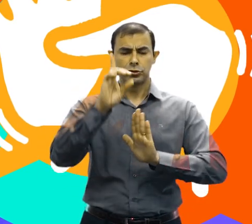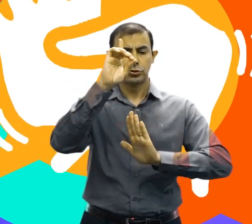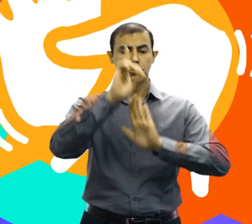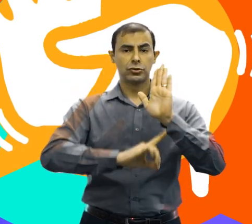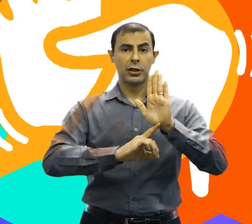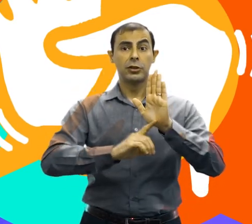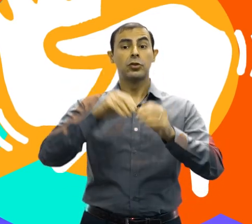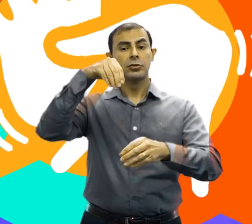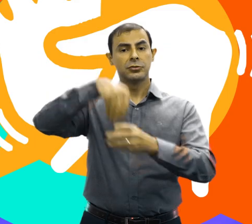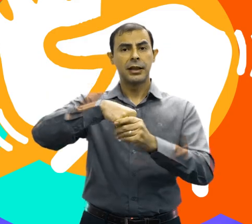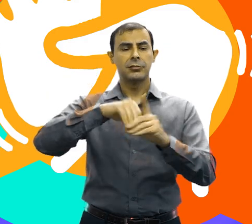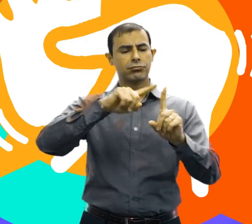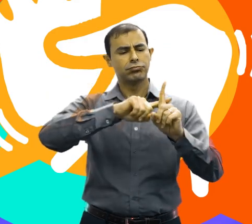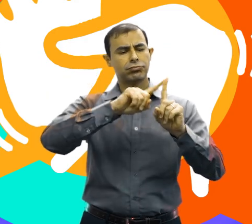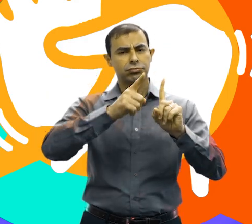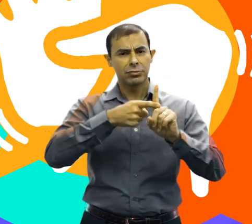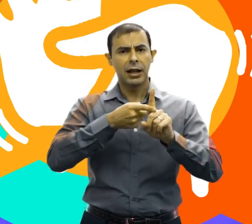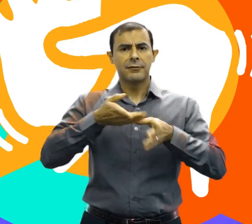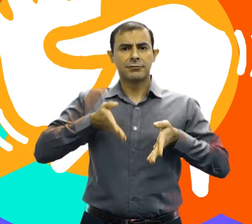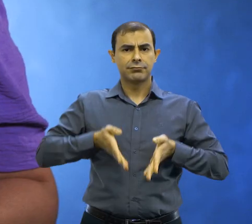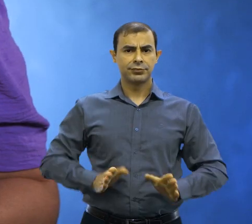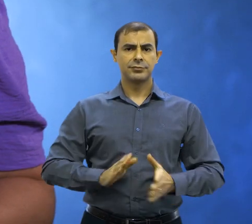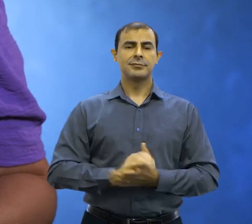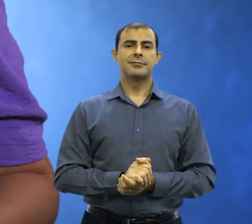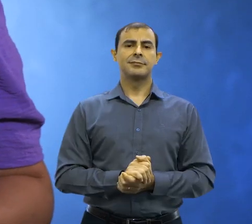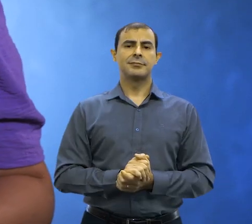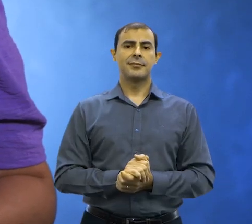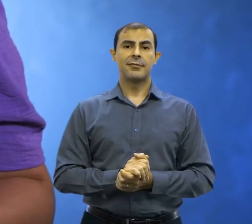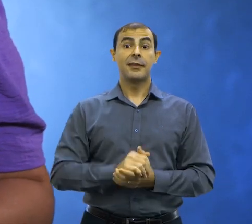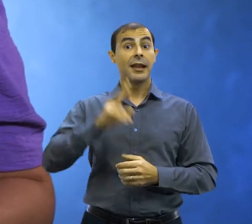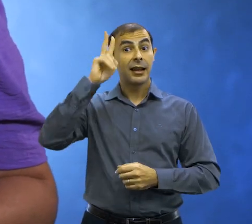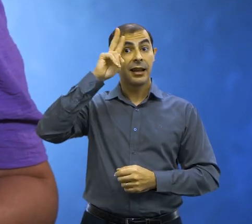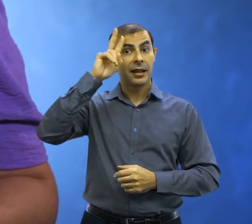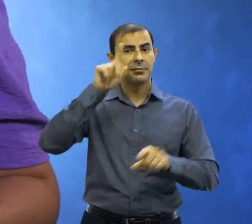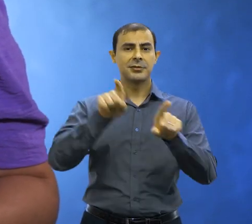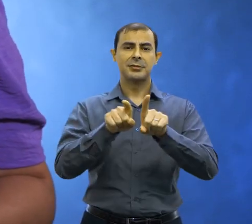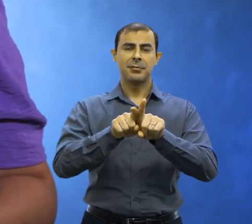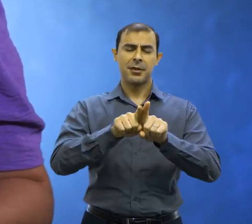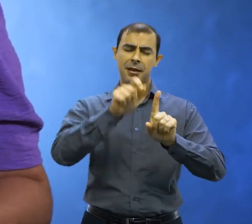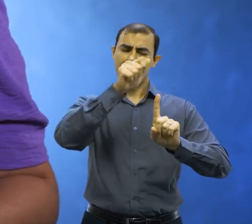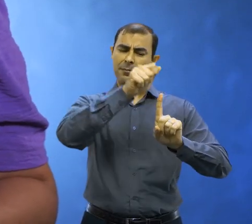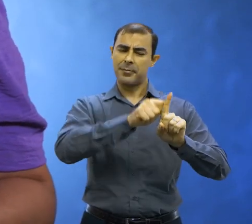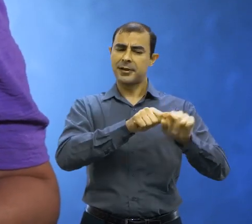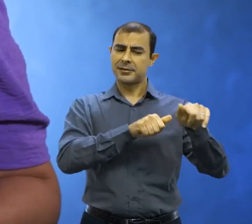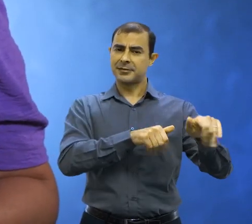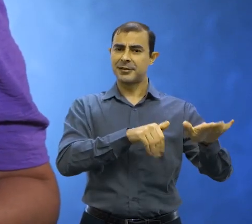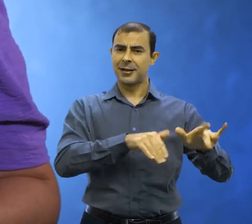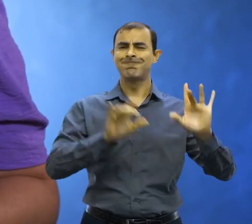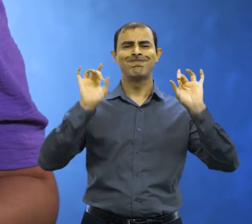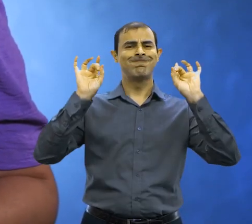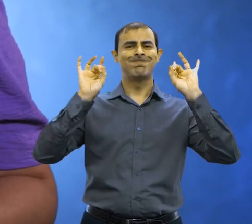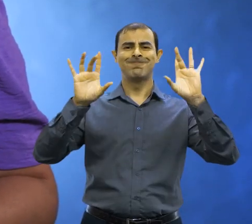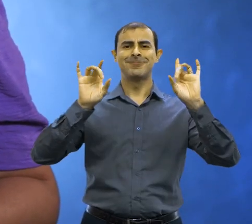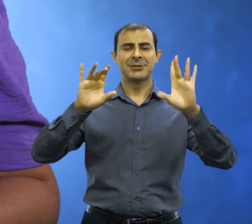Libras em maternidades e salas de parto. Lembramos ainda que o mês de setembro é especial para a